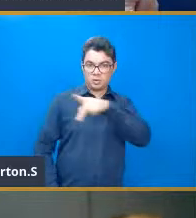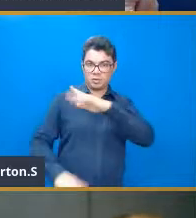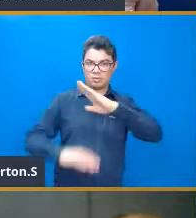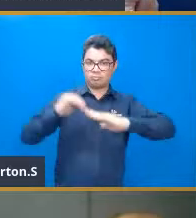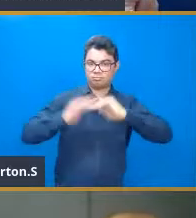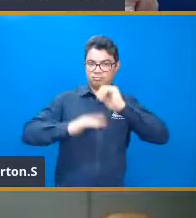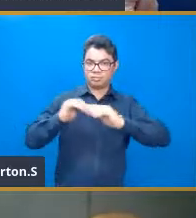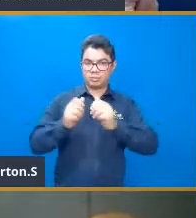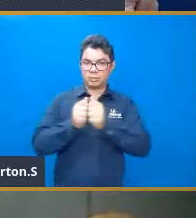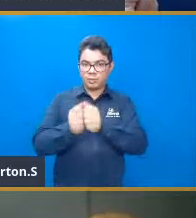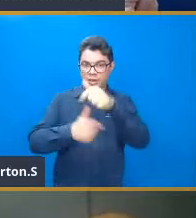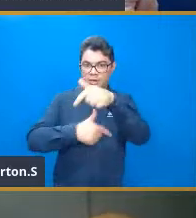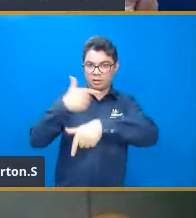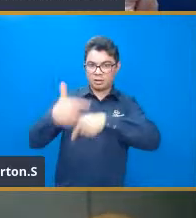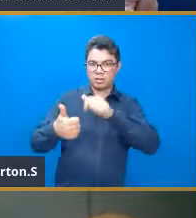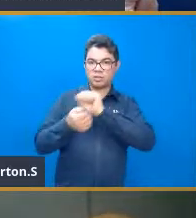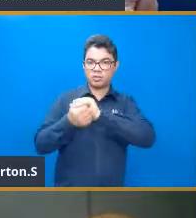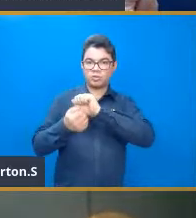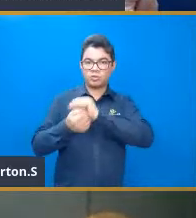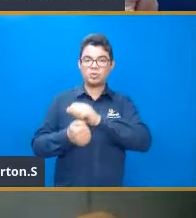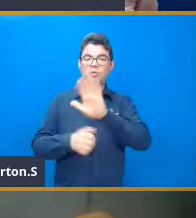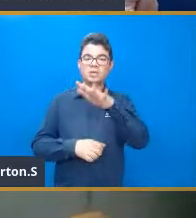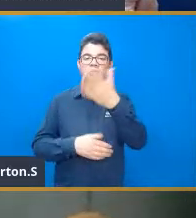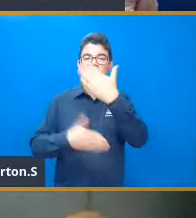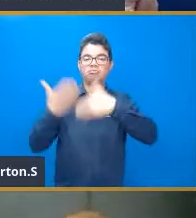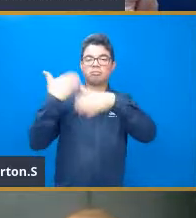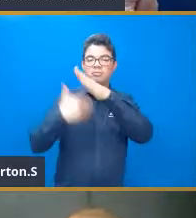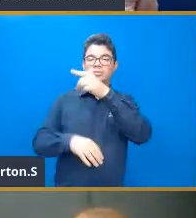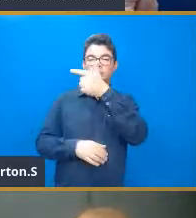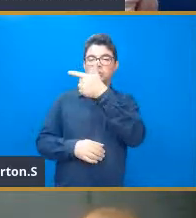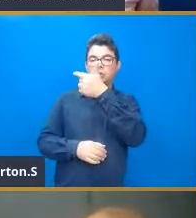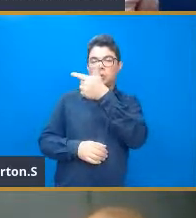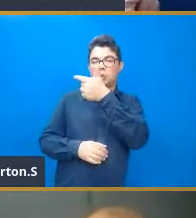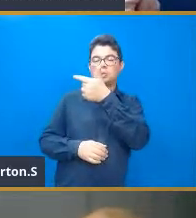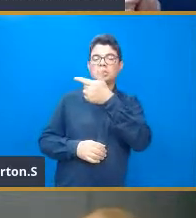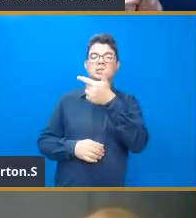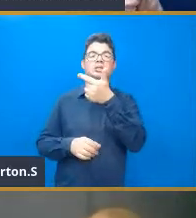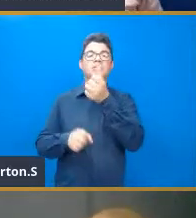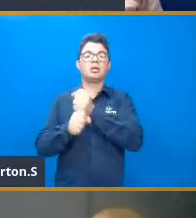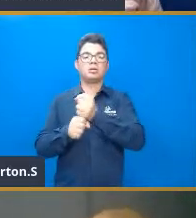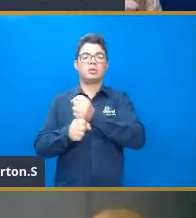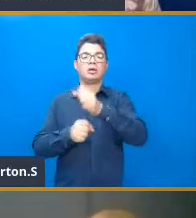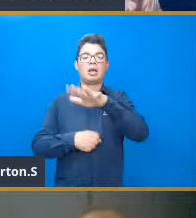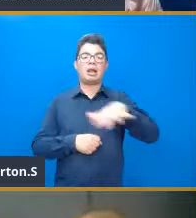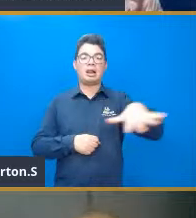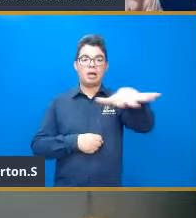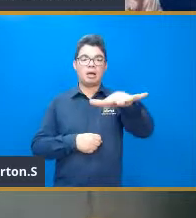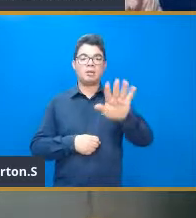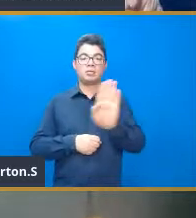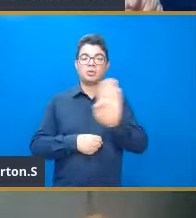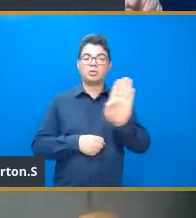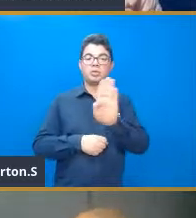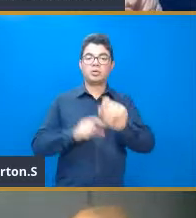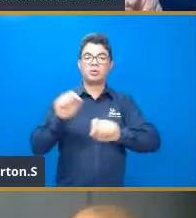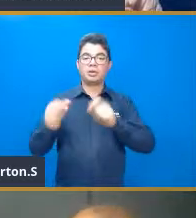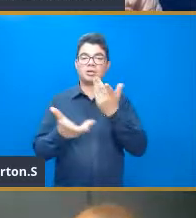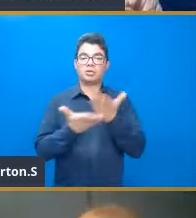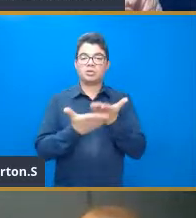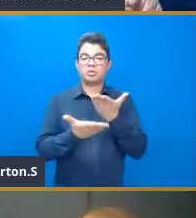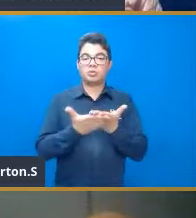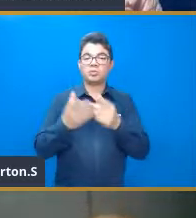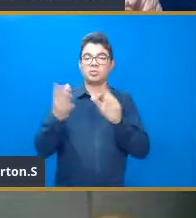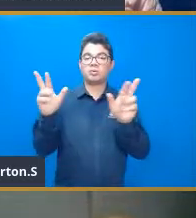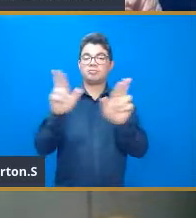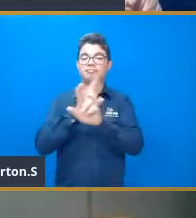comigo também, a questão de uns 12, 13 anos atrás, que ela era da área de biologia e ela fazia estudos em relação a